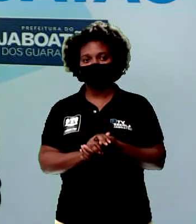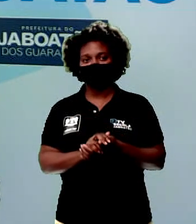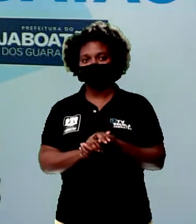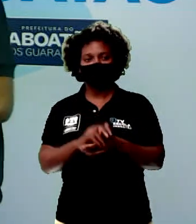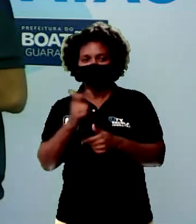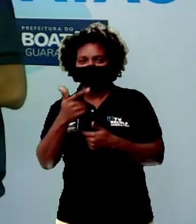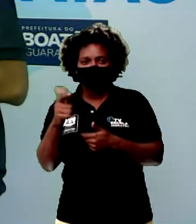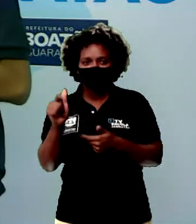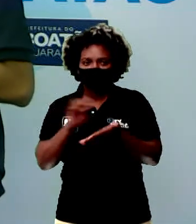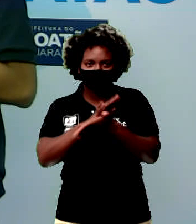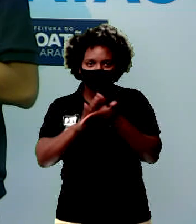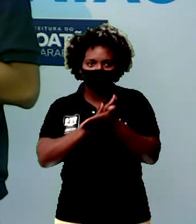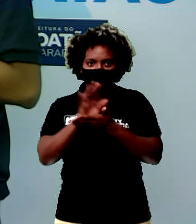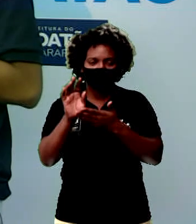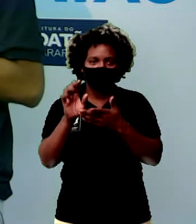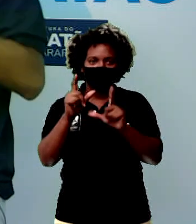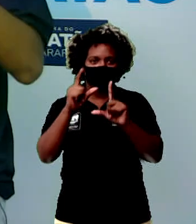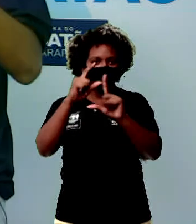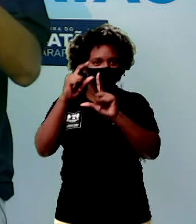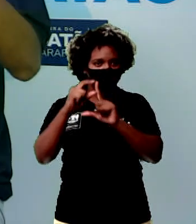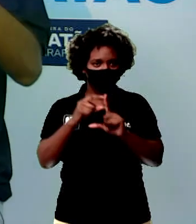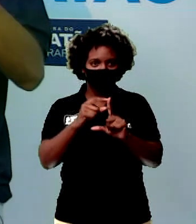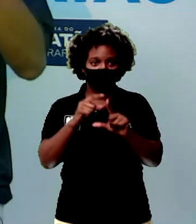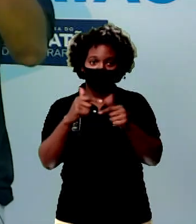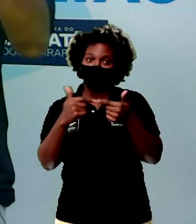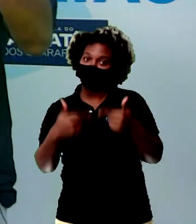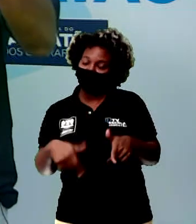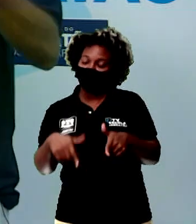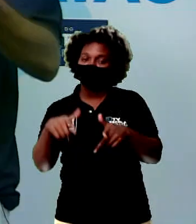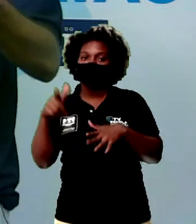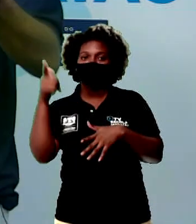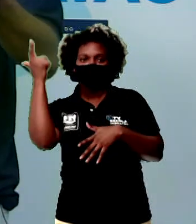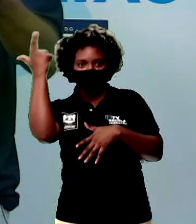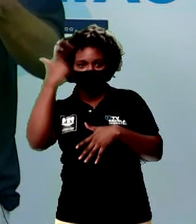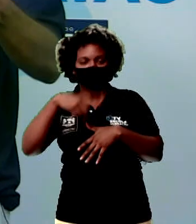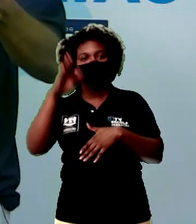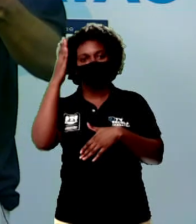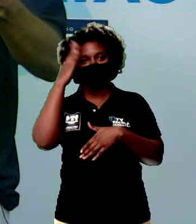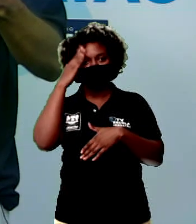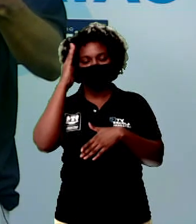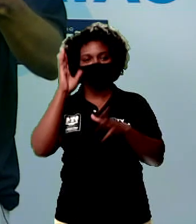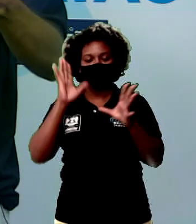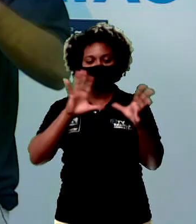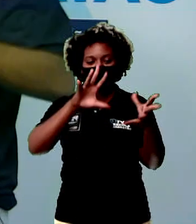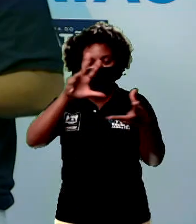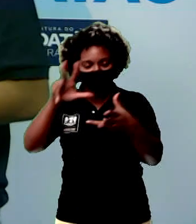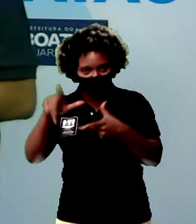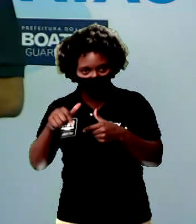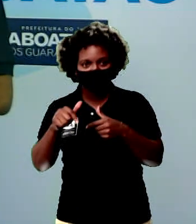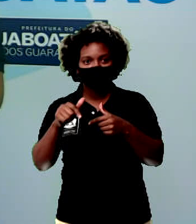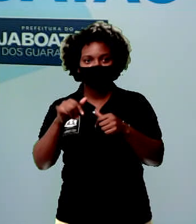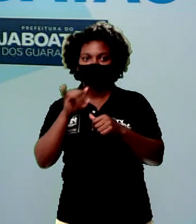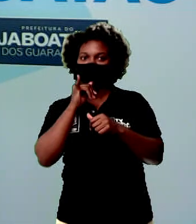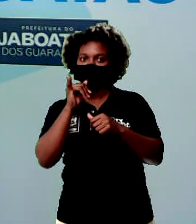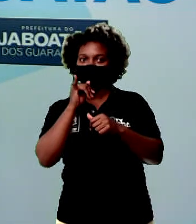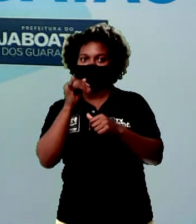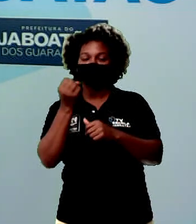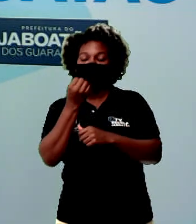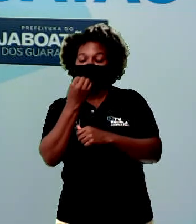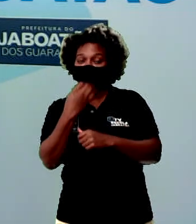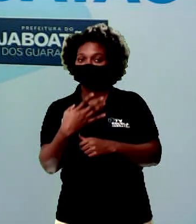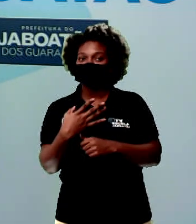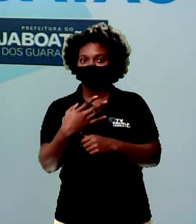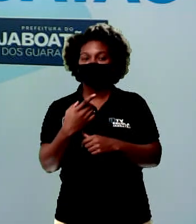temos nada escrito. Mas a gente consegue compreender tudo isso. Isso aqui é um exemplo ótimo também